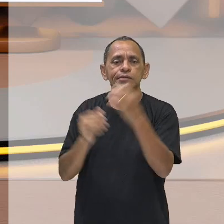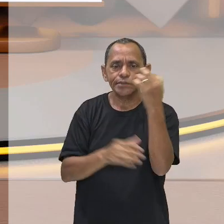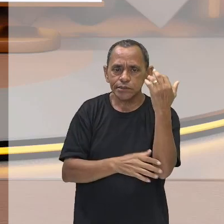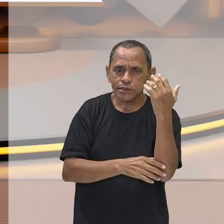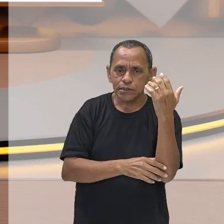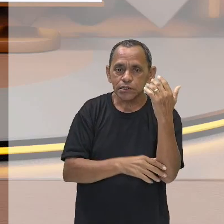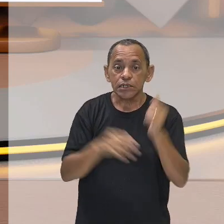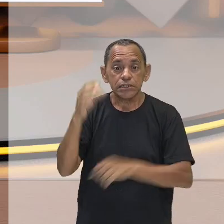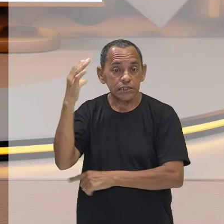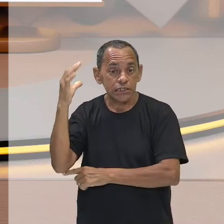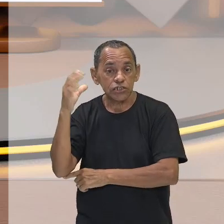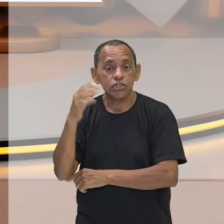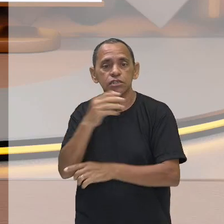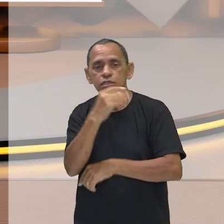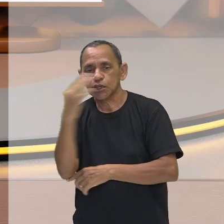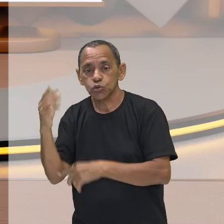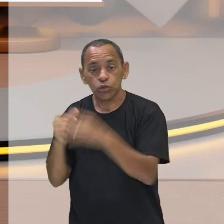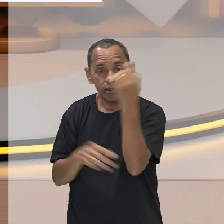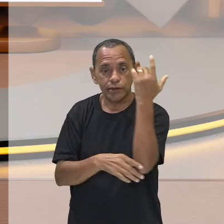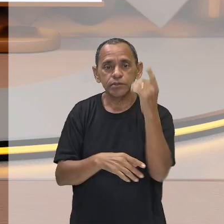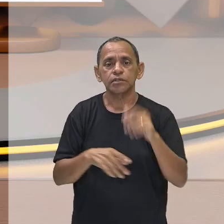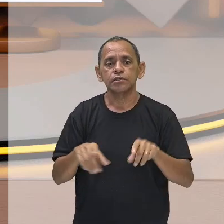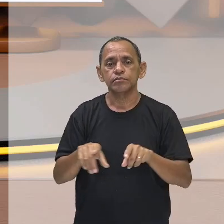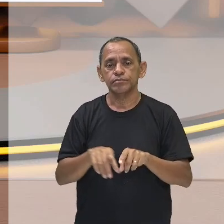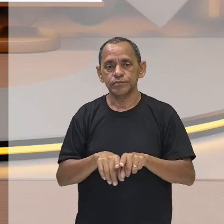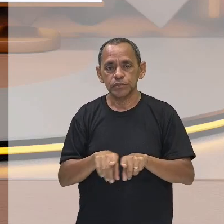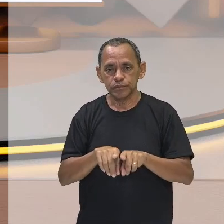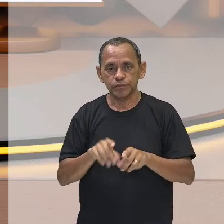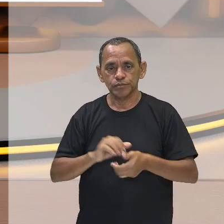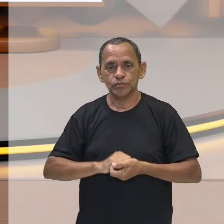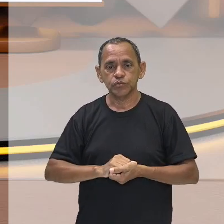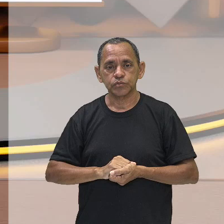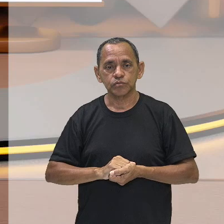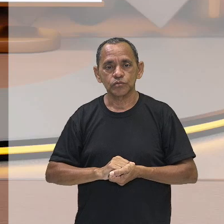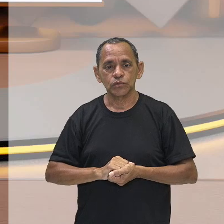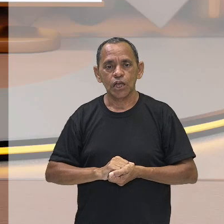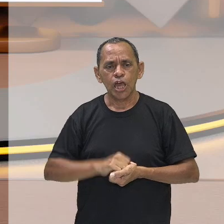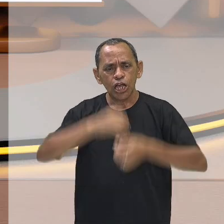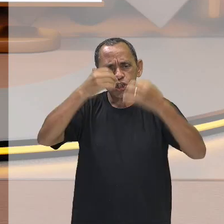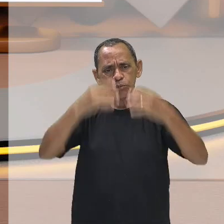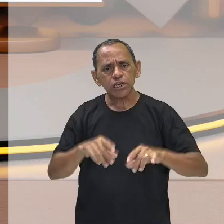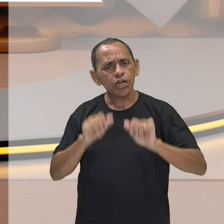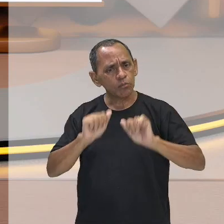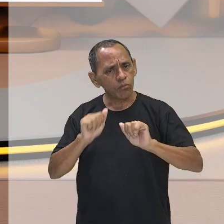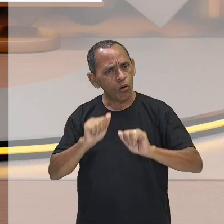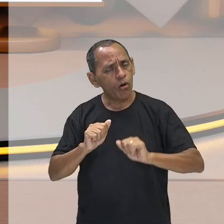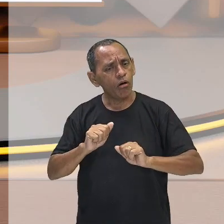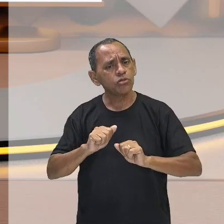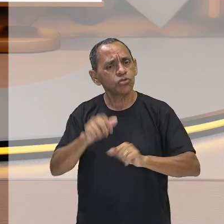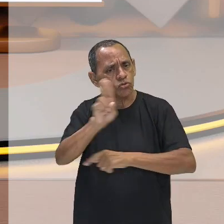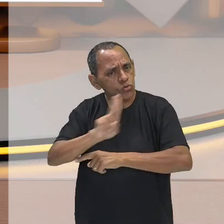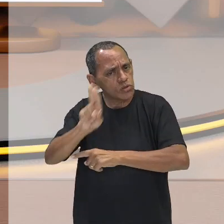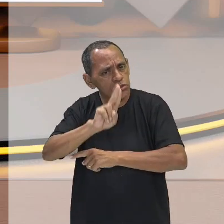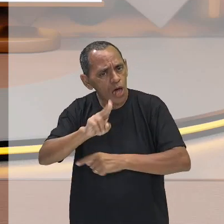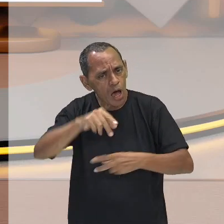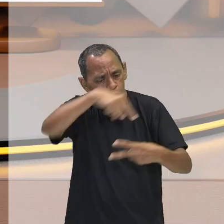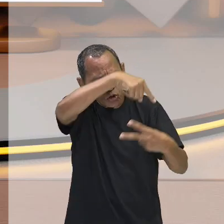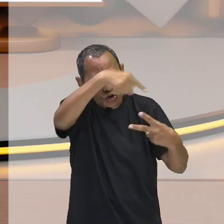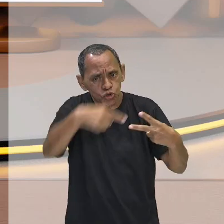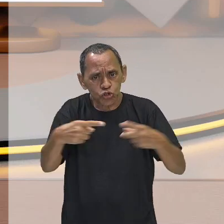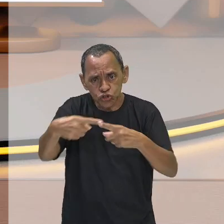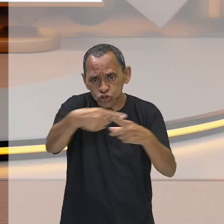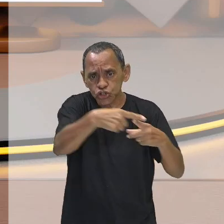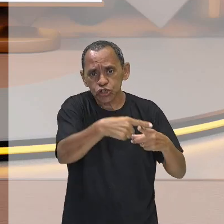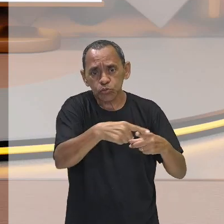podemos usar os dois métodos, dependendo da finalidade que você tem da